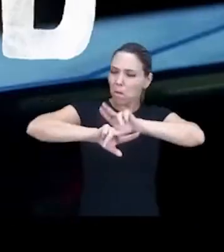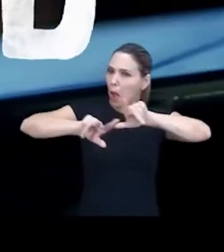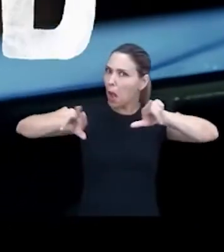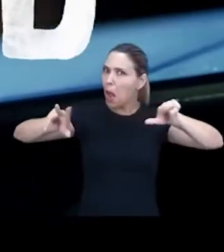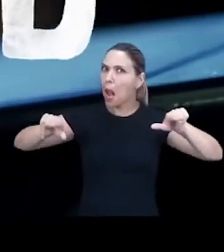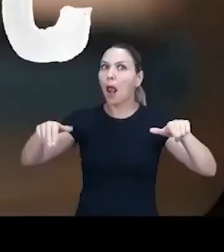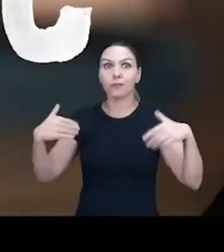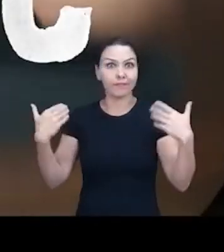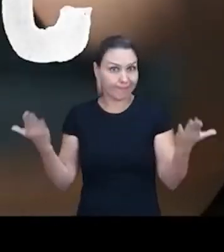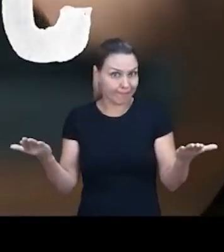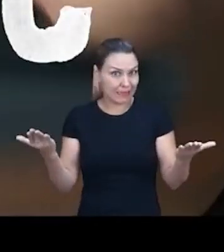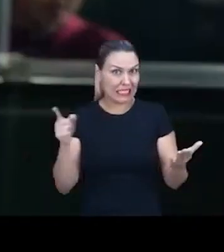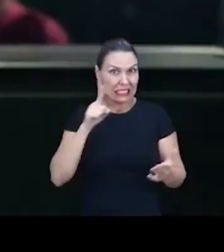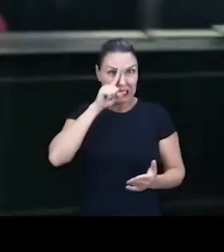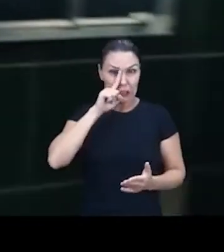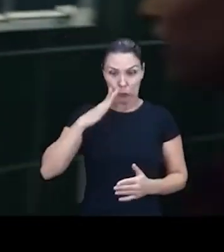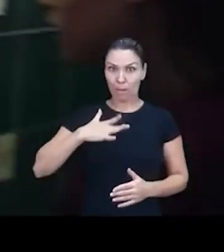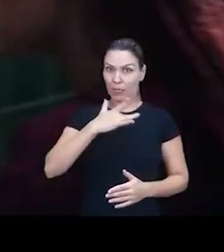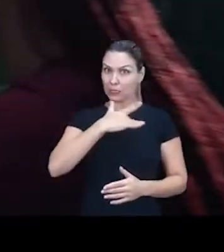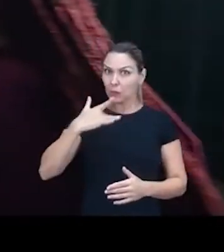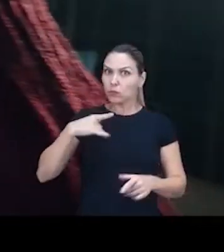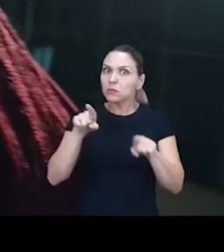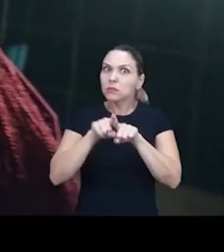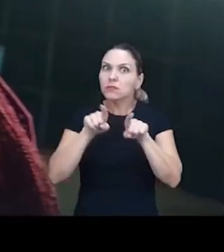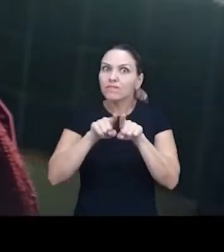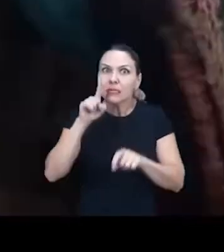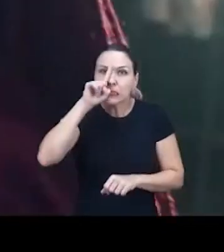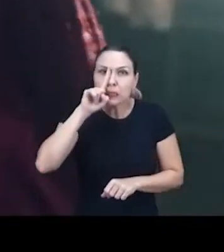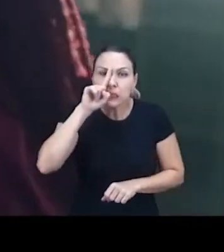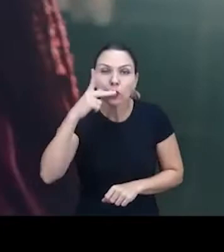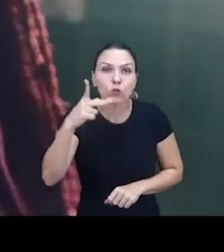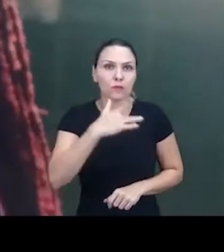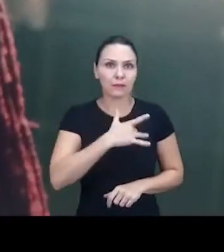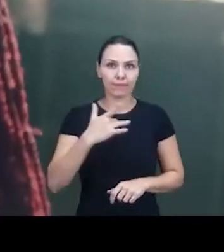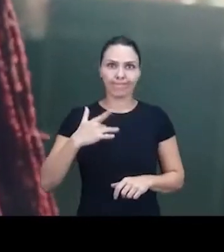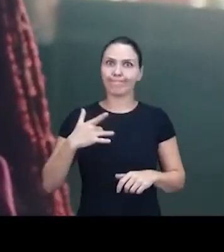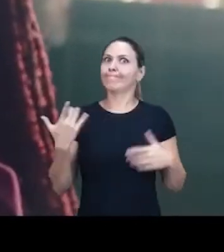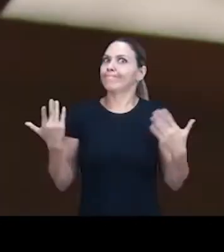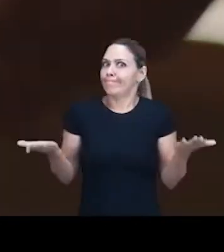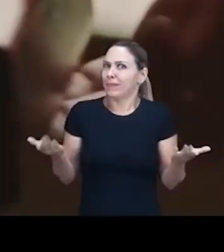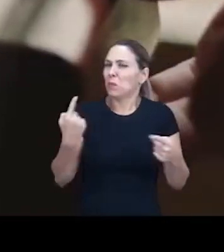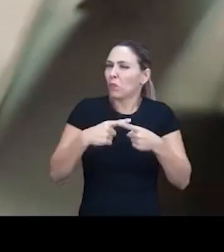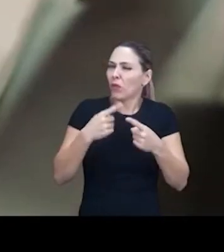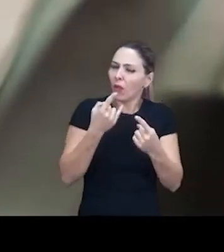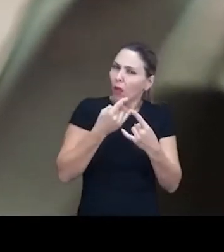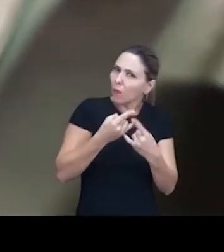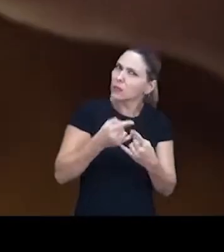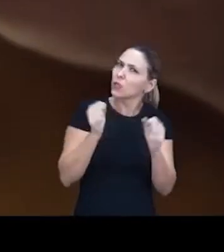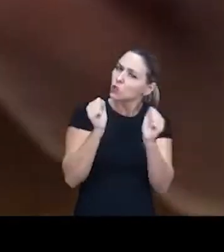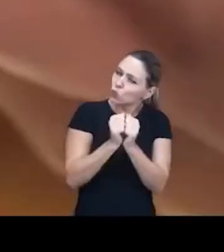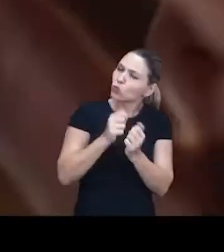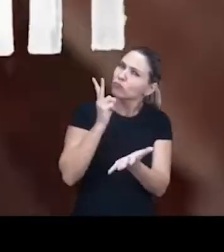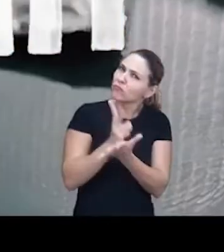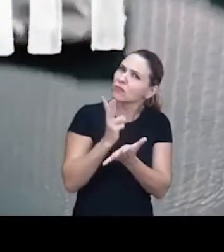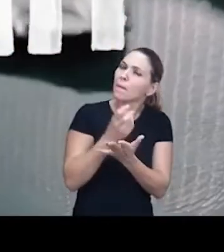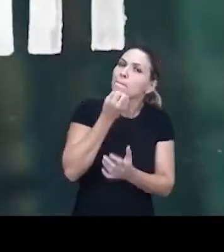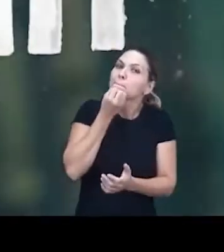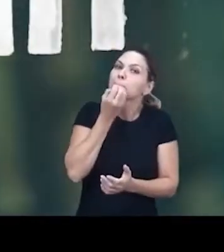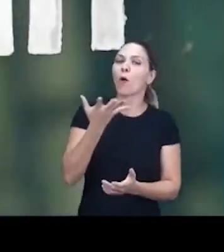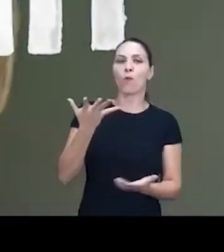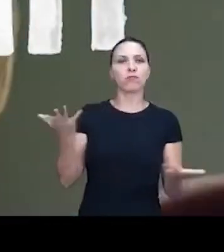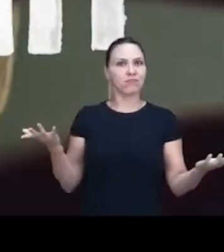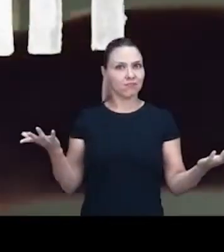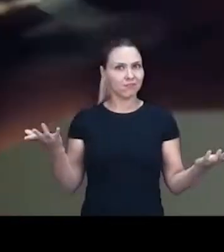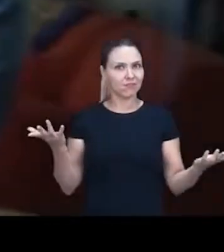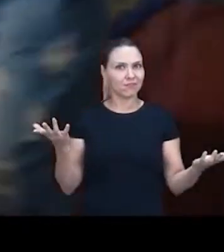gonorreia, hepatites B, C. Se põe em risco a minha saúde, também põe em risco a sua. Então por que deixar de ter a